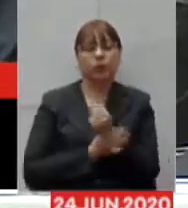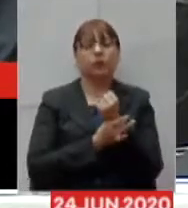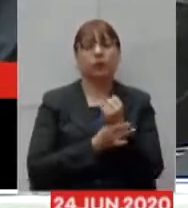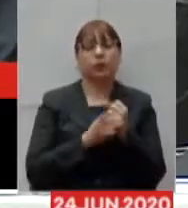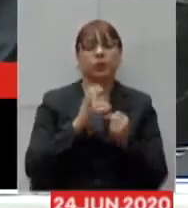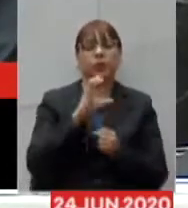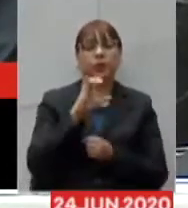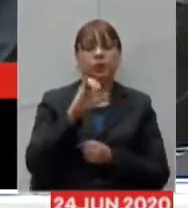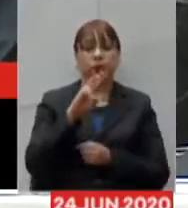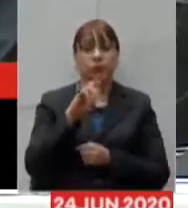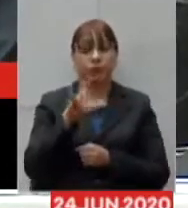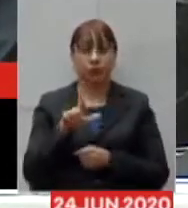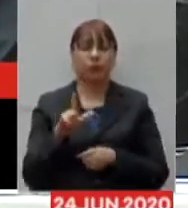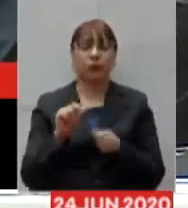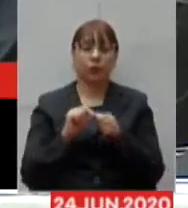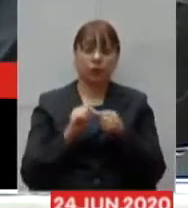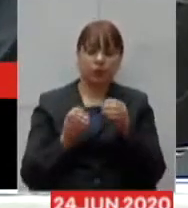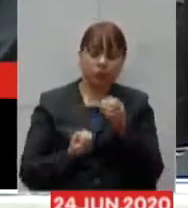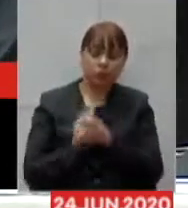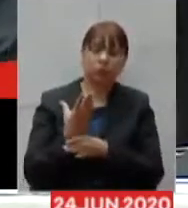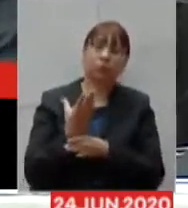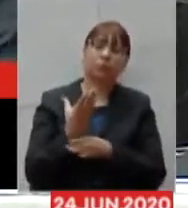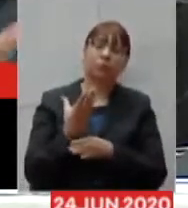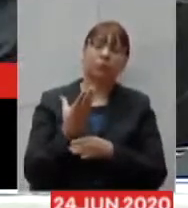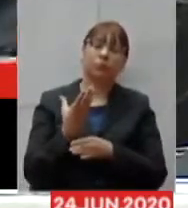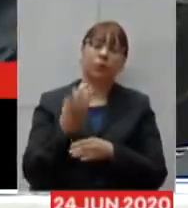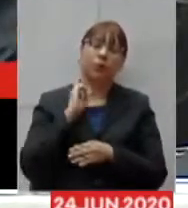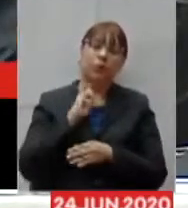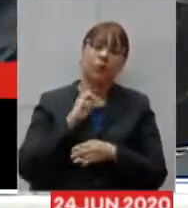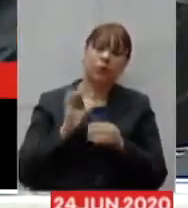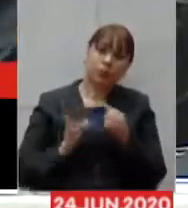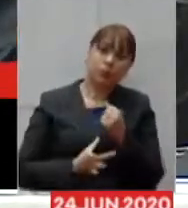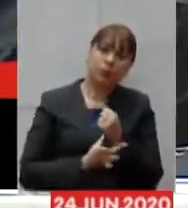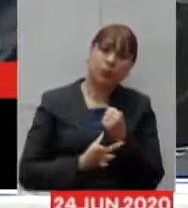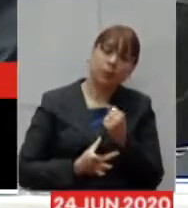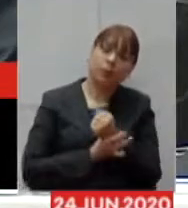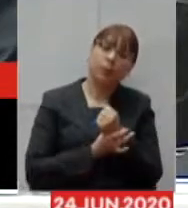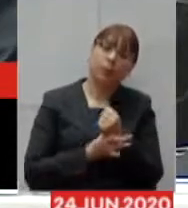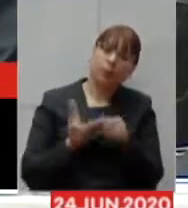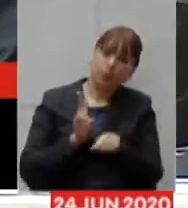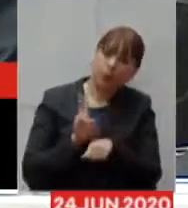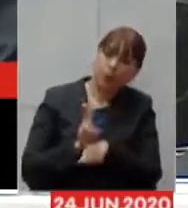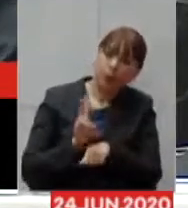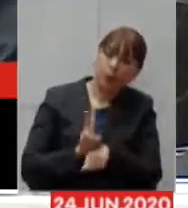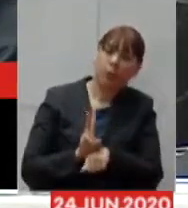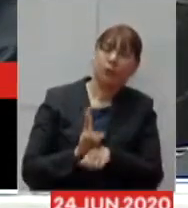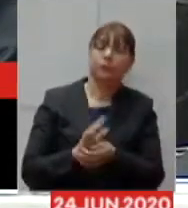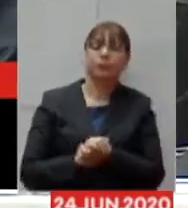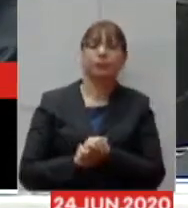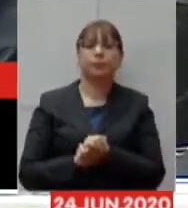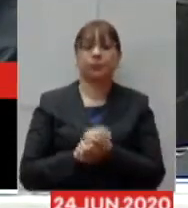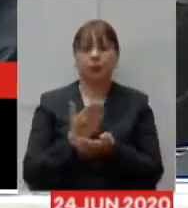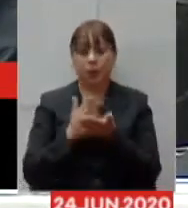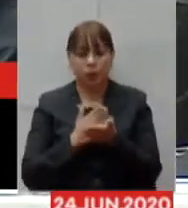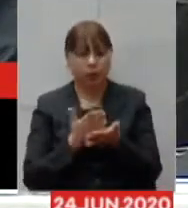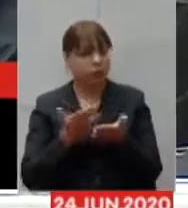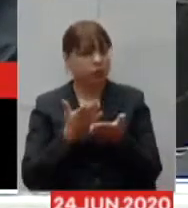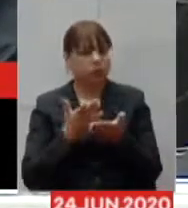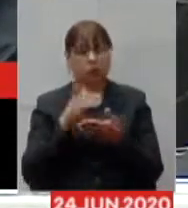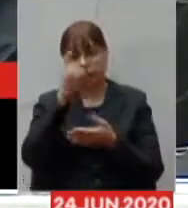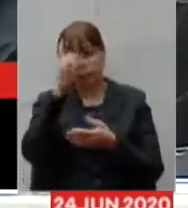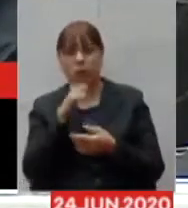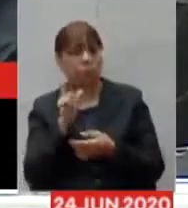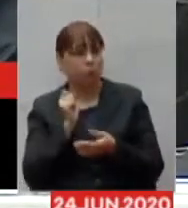Protege Minas para aqueles prestadores ou Secretarias Municipais de Saúde que não estivessem conseguindo comprar EPI